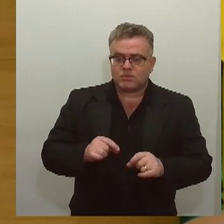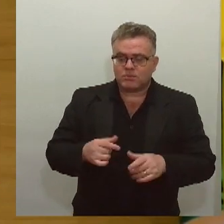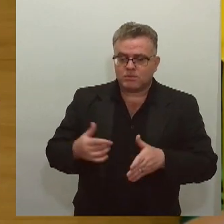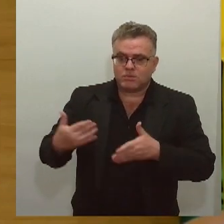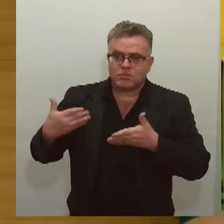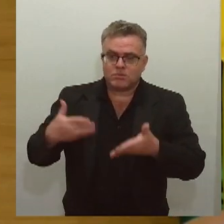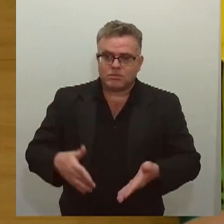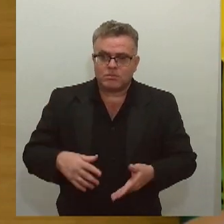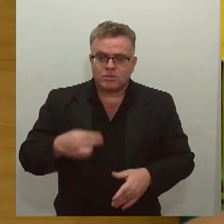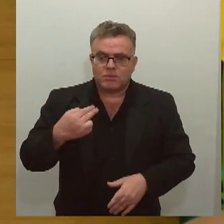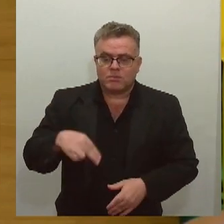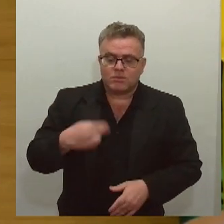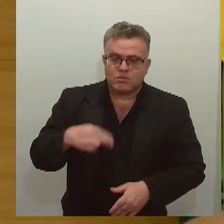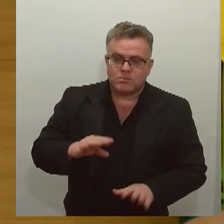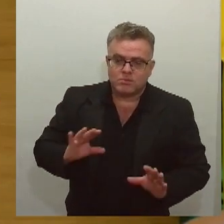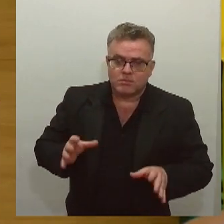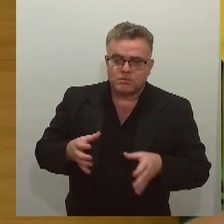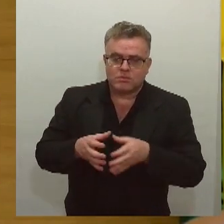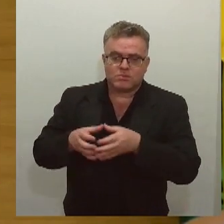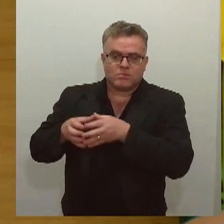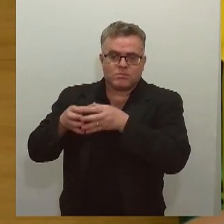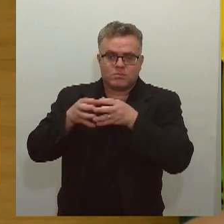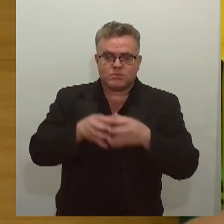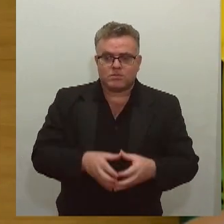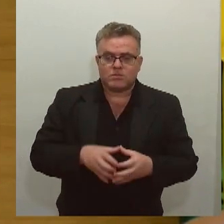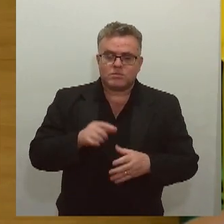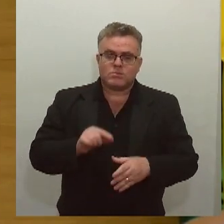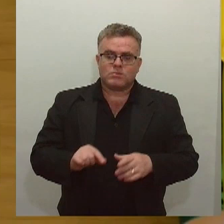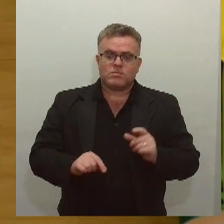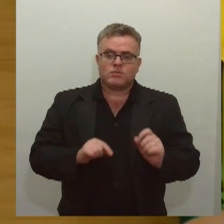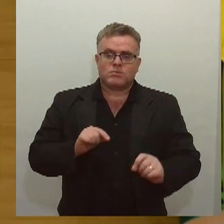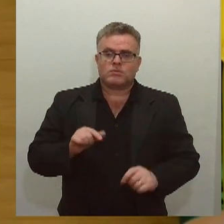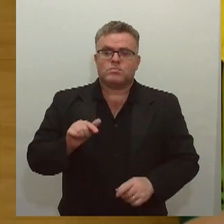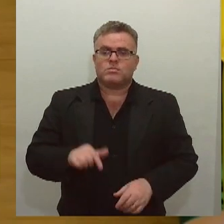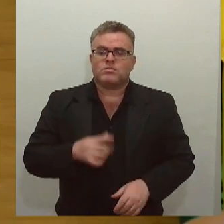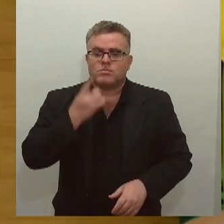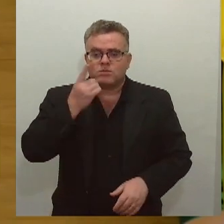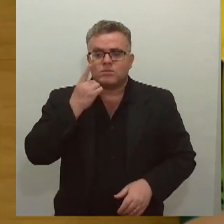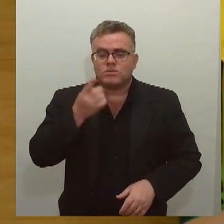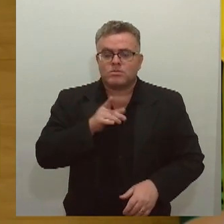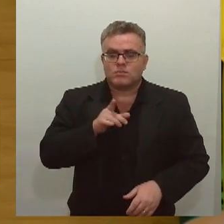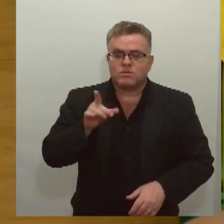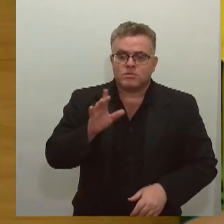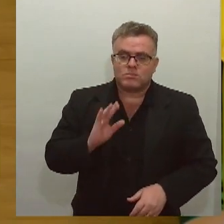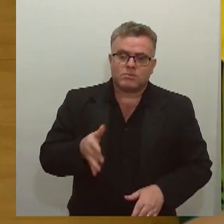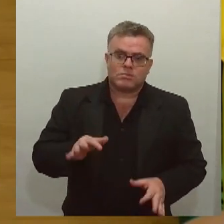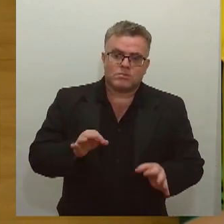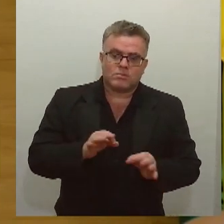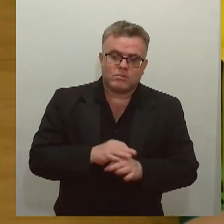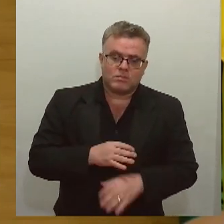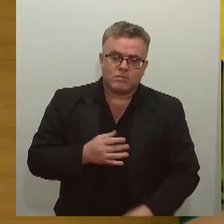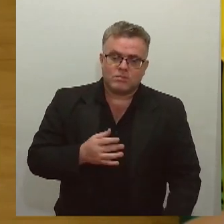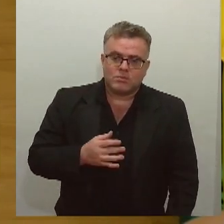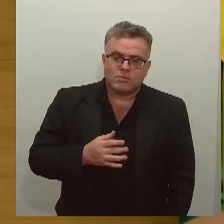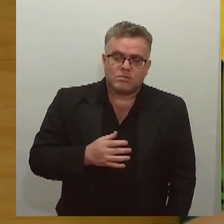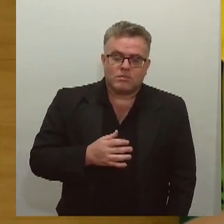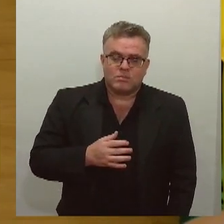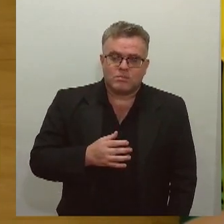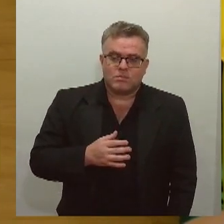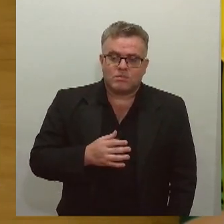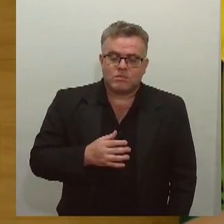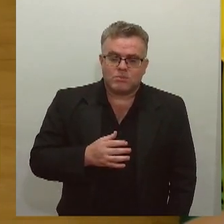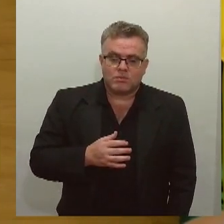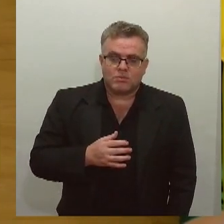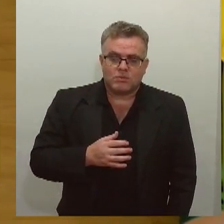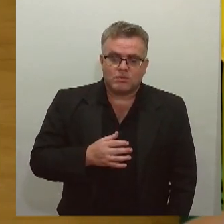uma comitiva da Comissão da Agricultura da Unali, vieram os deputados do Rio Grande do Sul, deputados de outras localidades, vieram aqui para o estado de Sergipe,